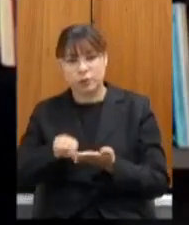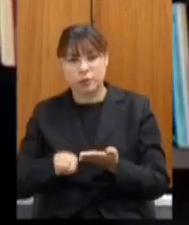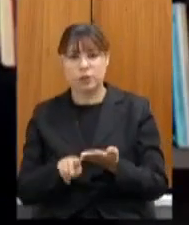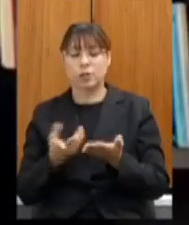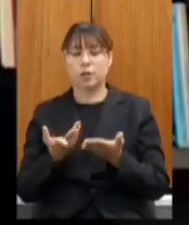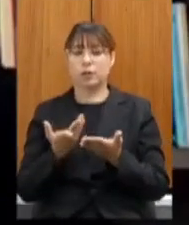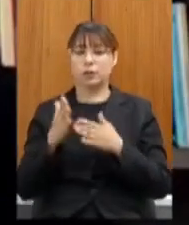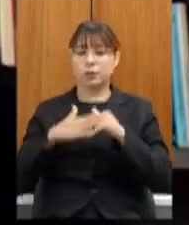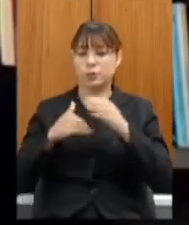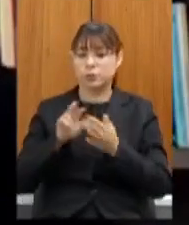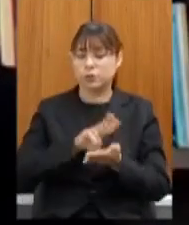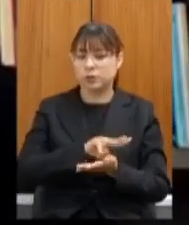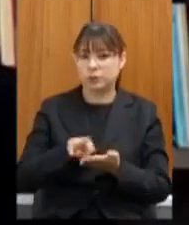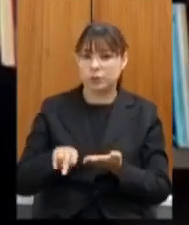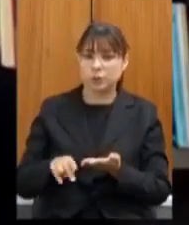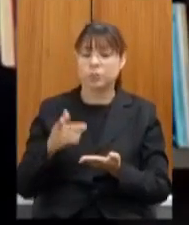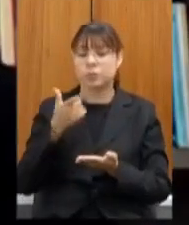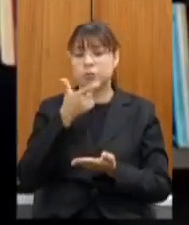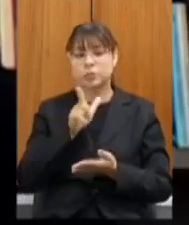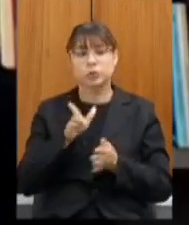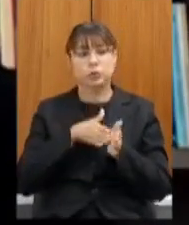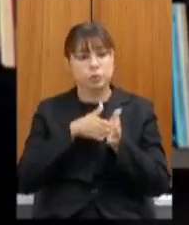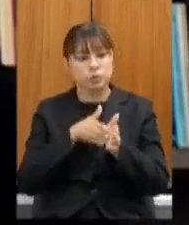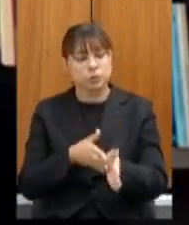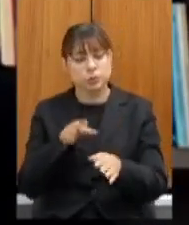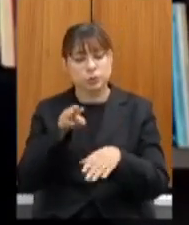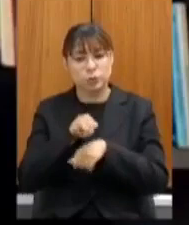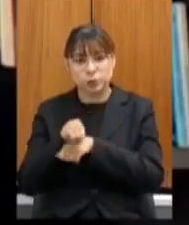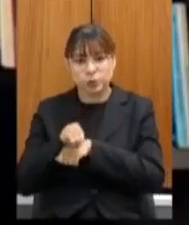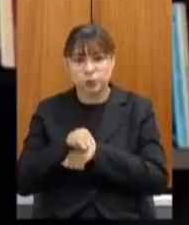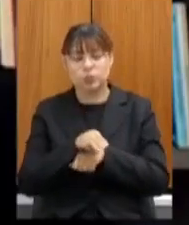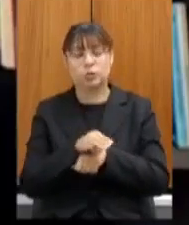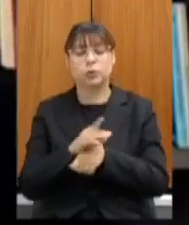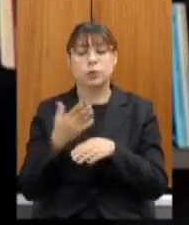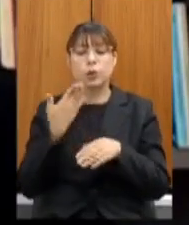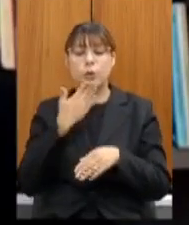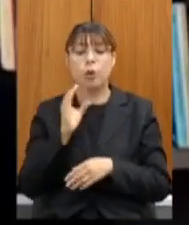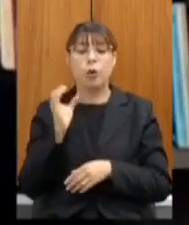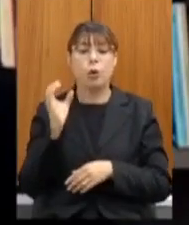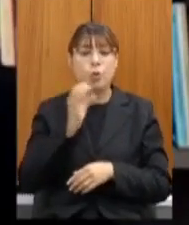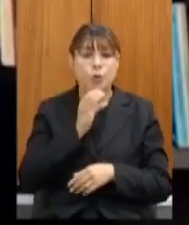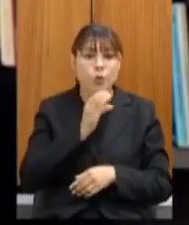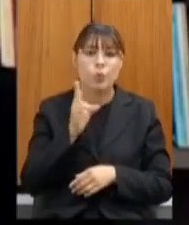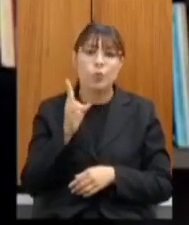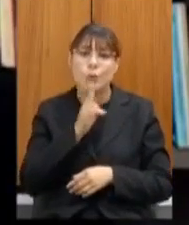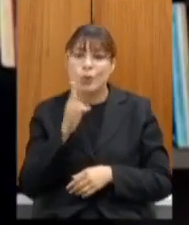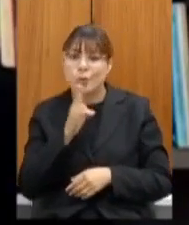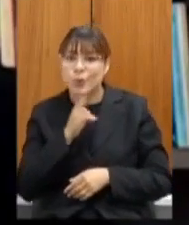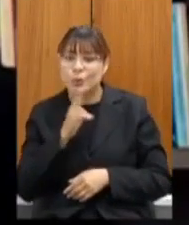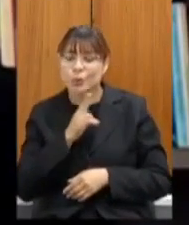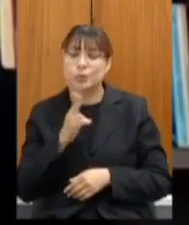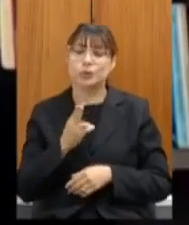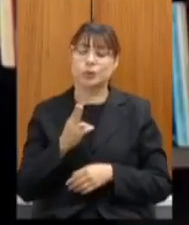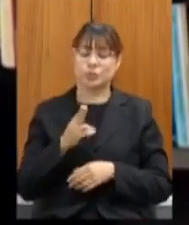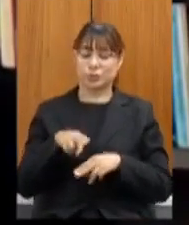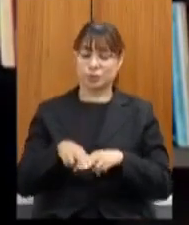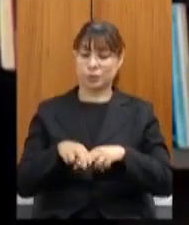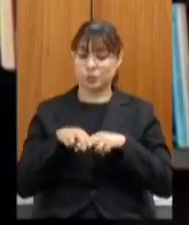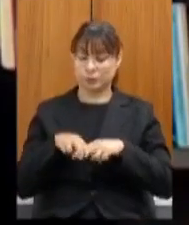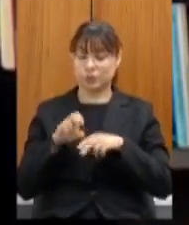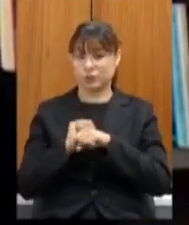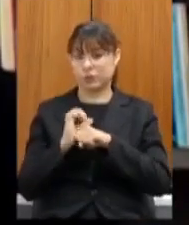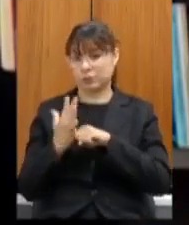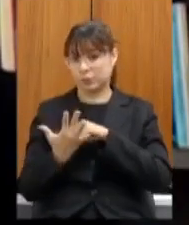observação crítica e monitoramento das emergências e urgências decorrentes da pandemia para o